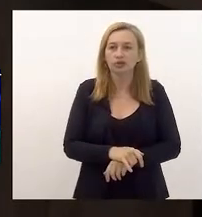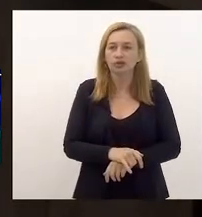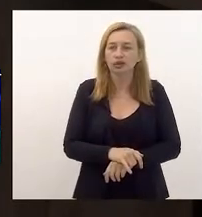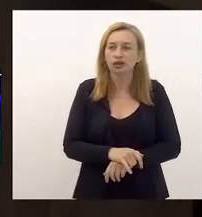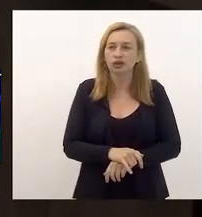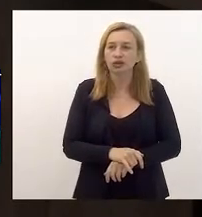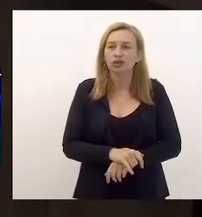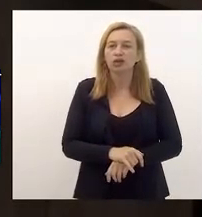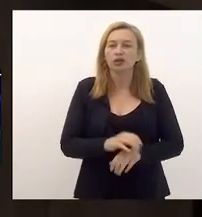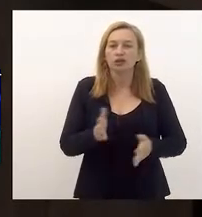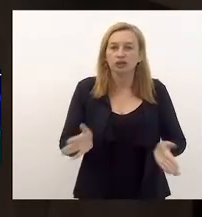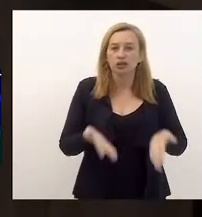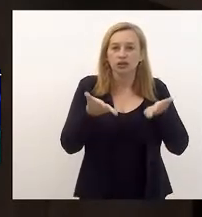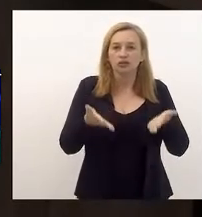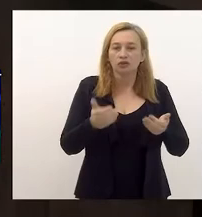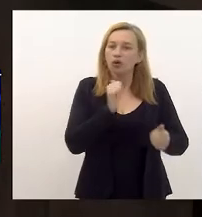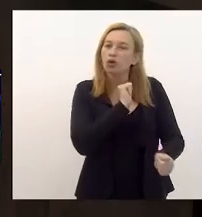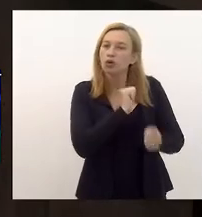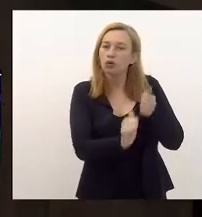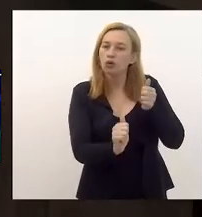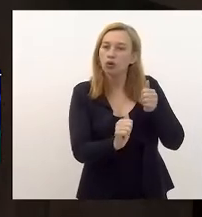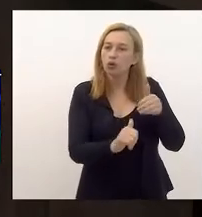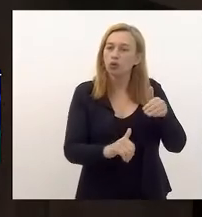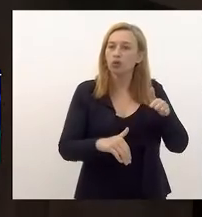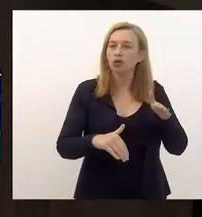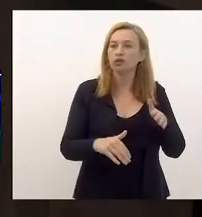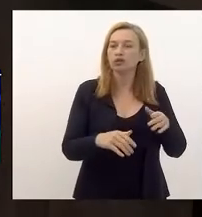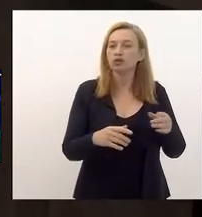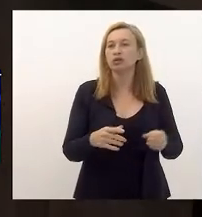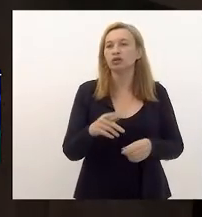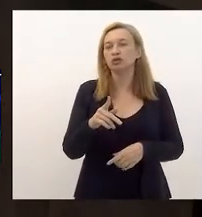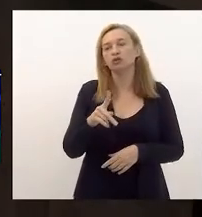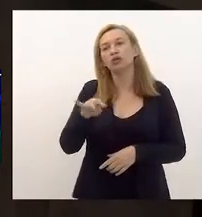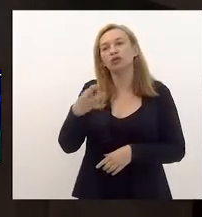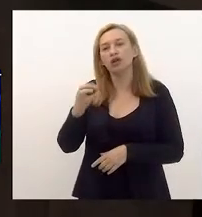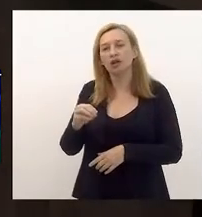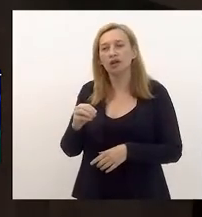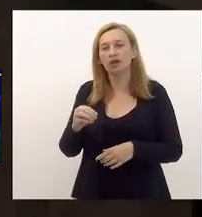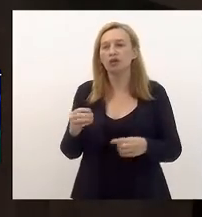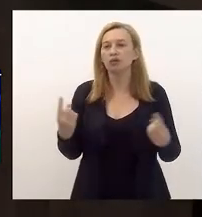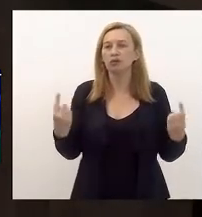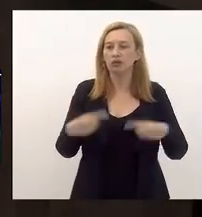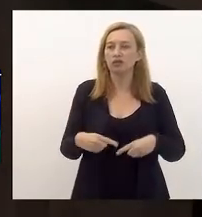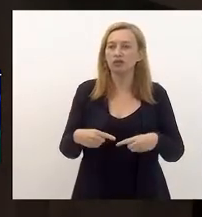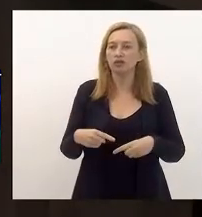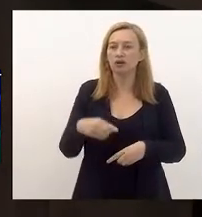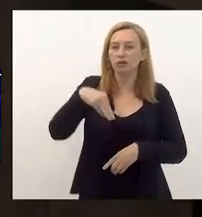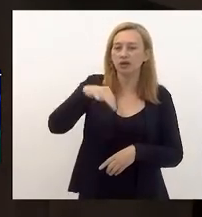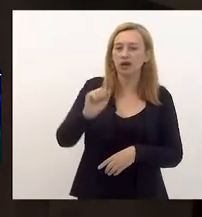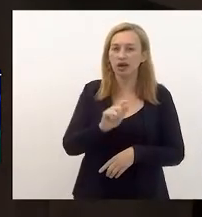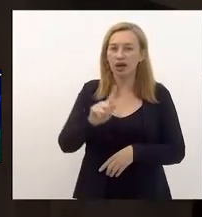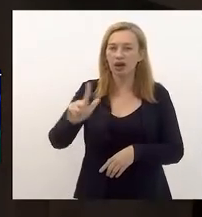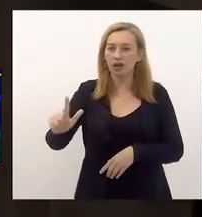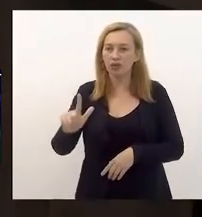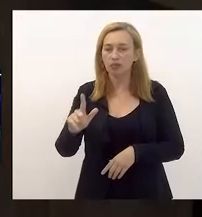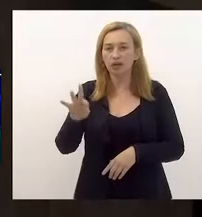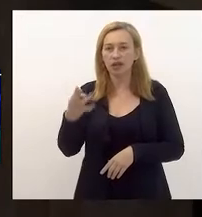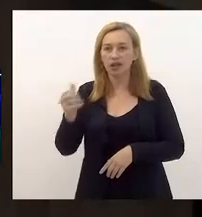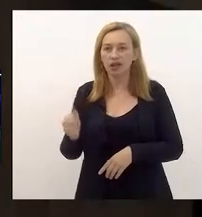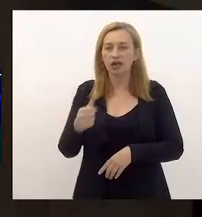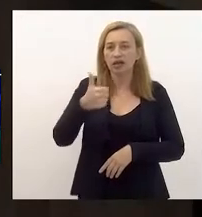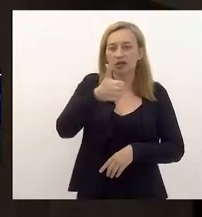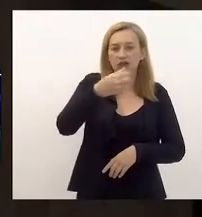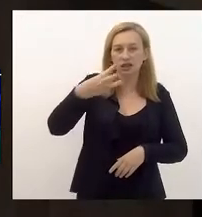ao esporte, um belíssimo torneio, Miguel Pereira, que já teve a primeira etapa, dia 13, 14 e 15,